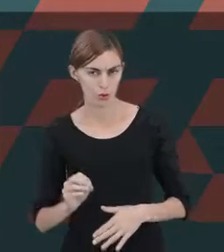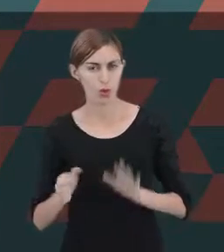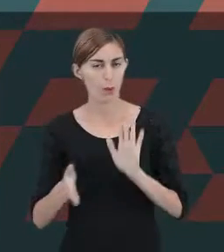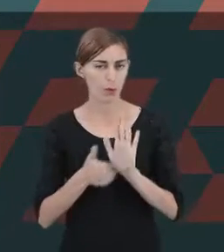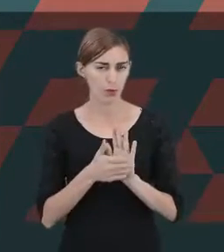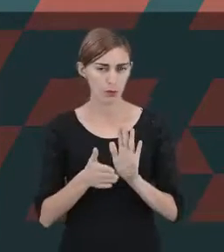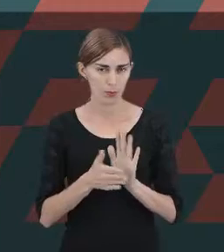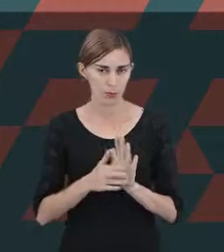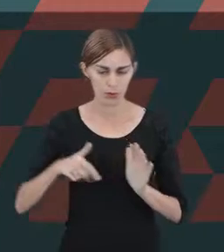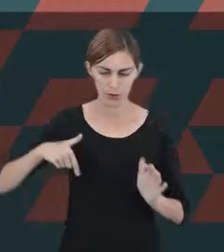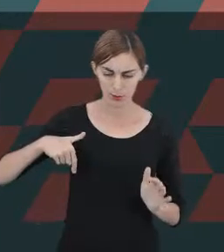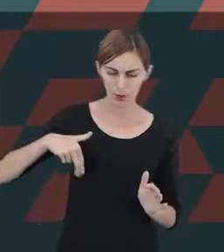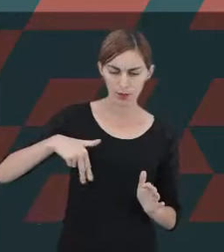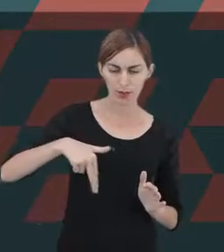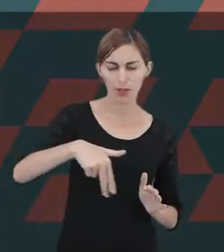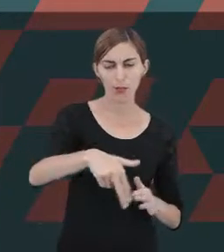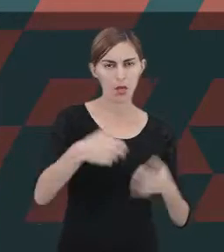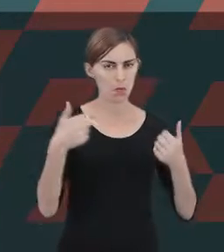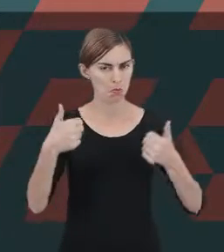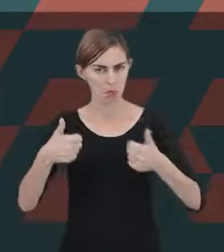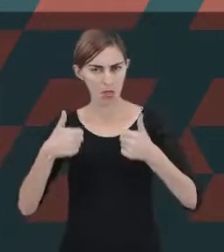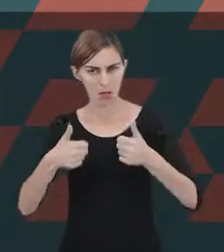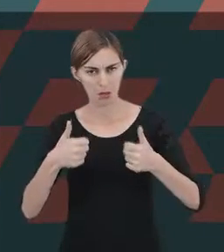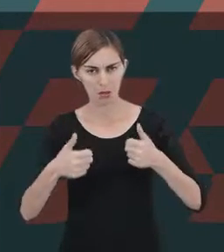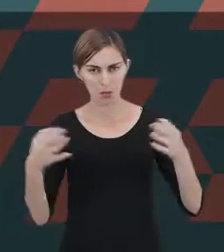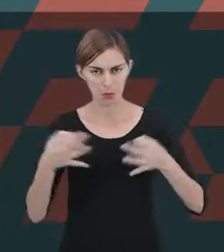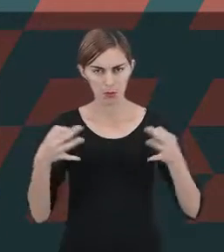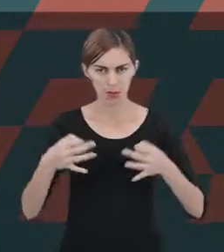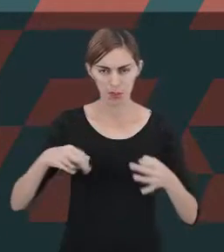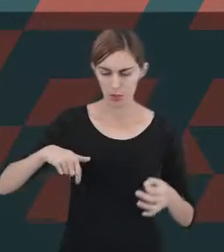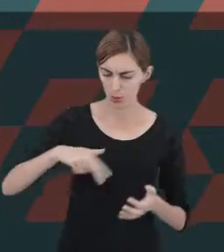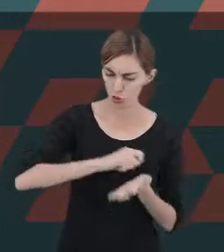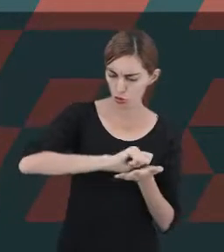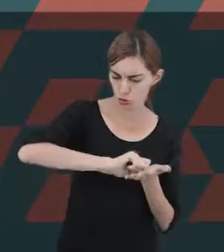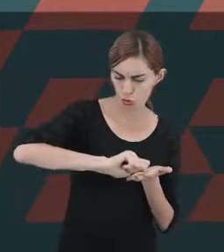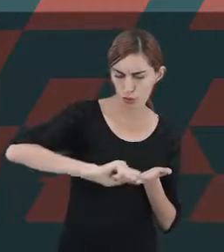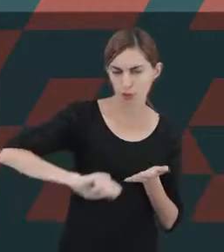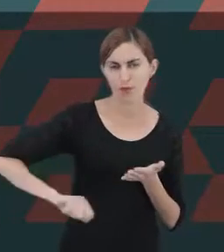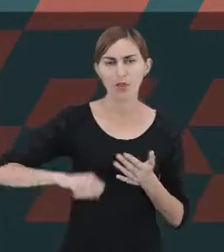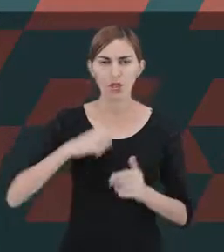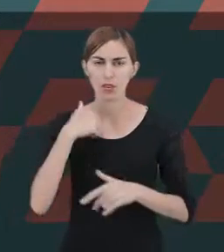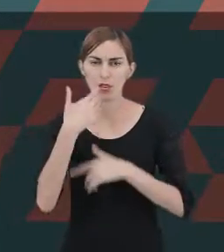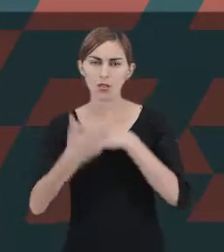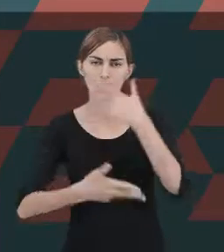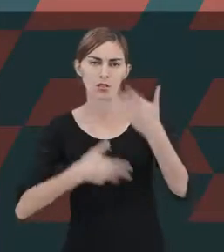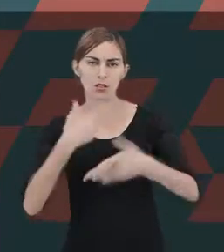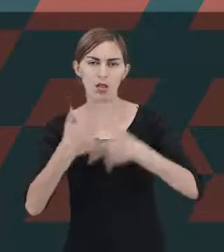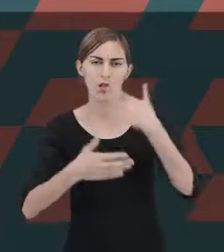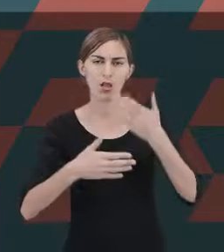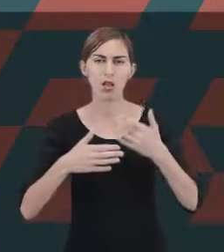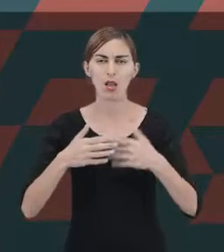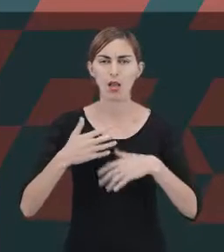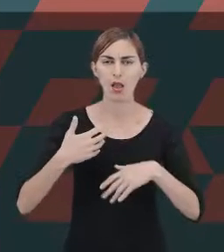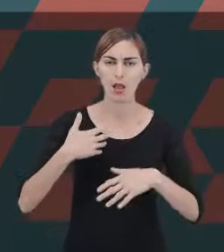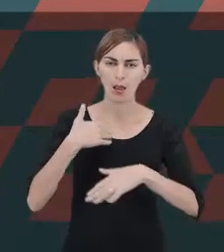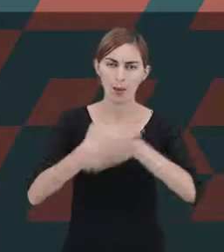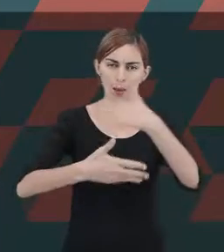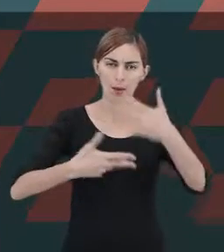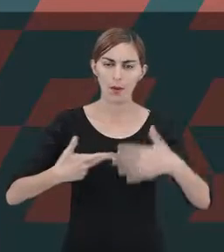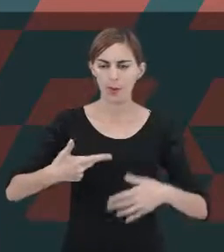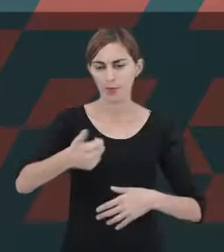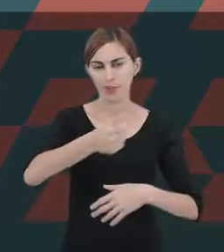de caminhar perfeitamente, de escrever, de desenvolver habilidades motoras mais rebuscadas,